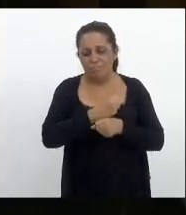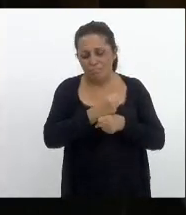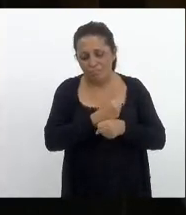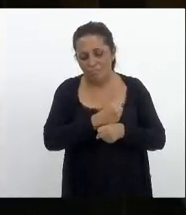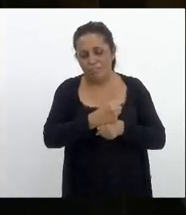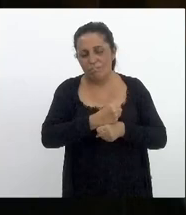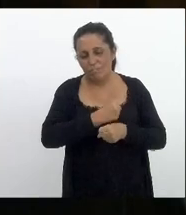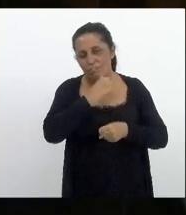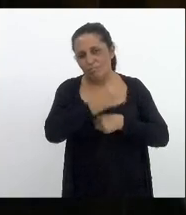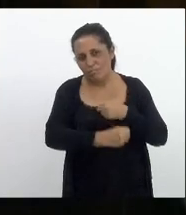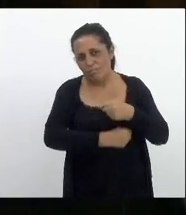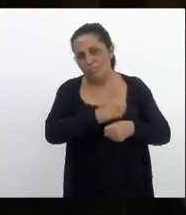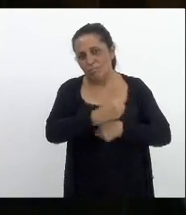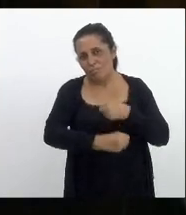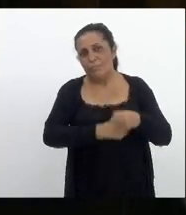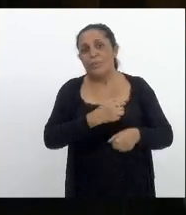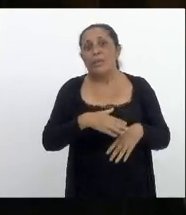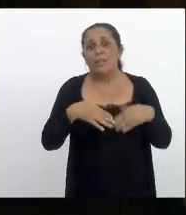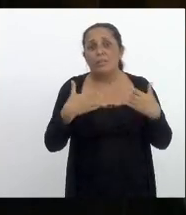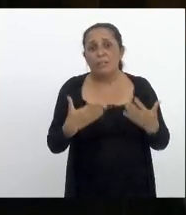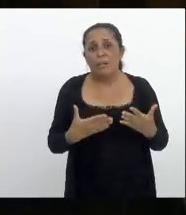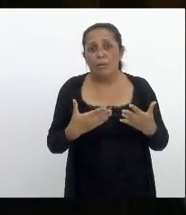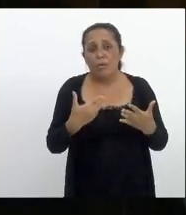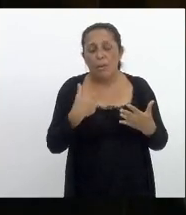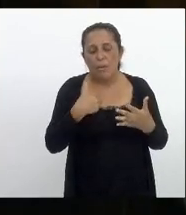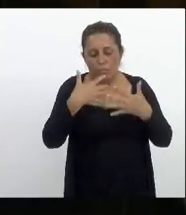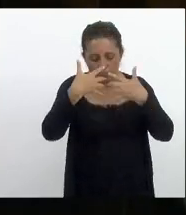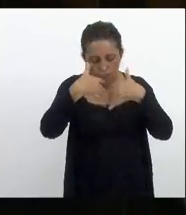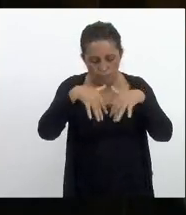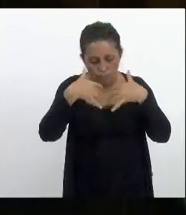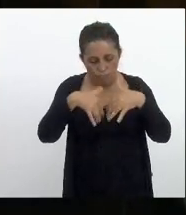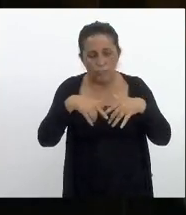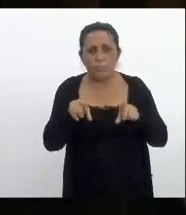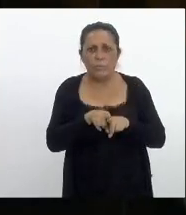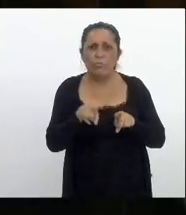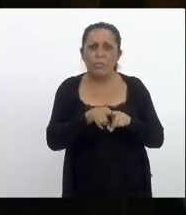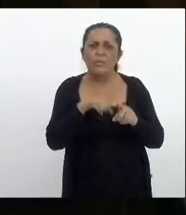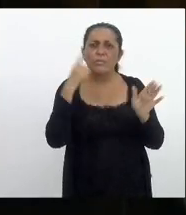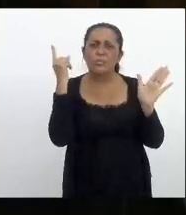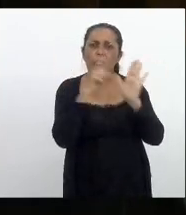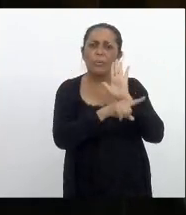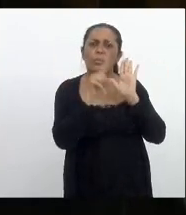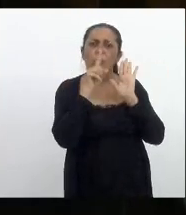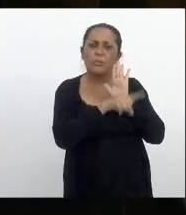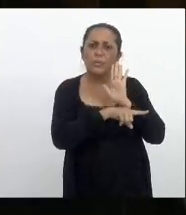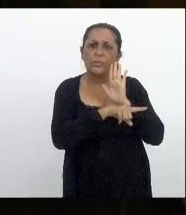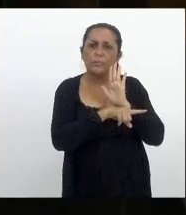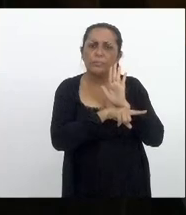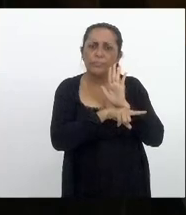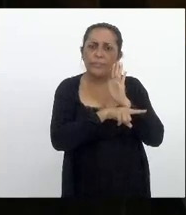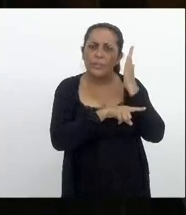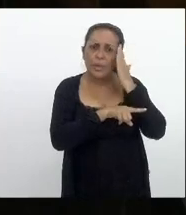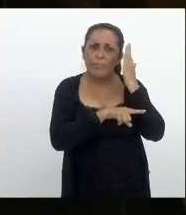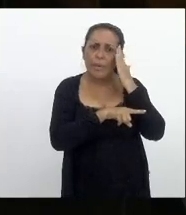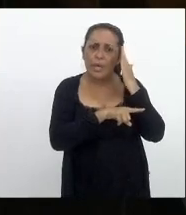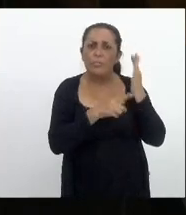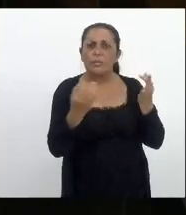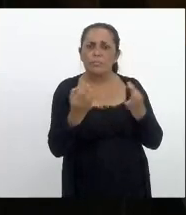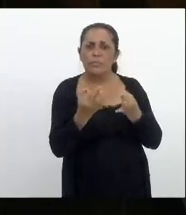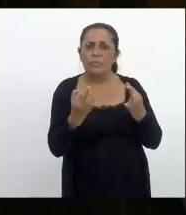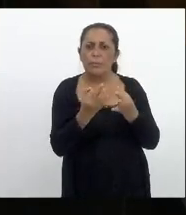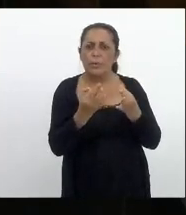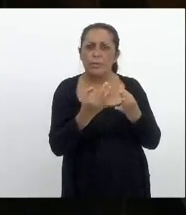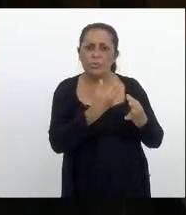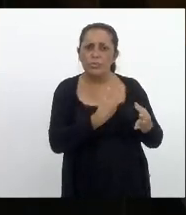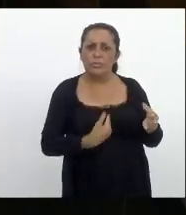após ano e aí com minhas reflexões eu também tenho algumas perguntas sabemos perfeitamente que